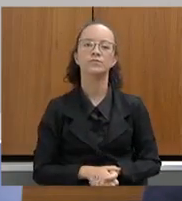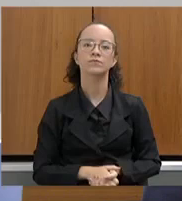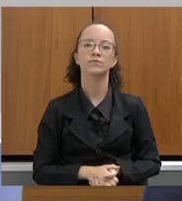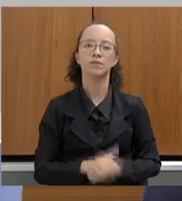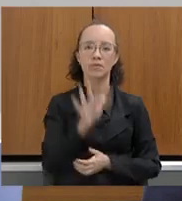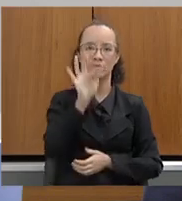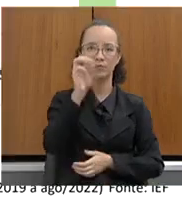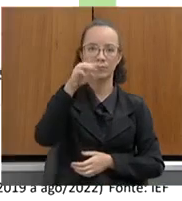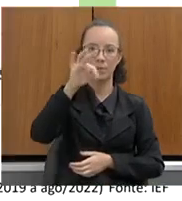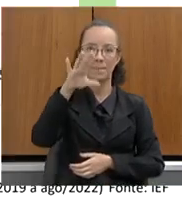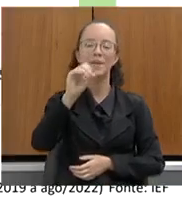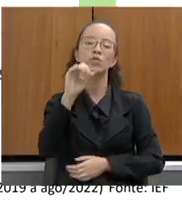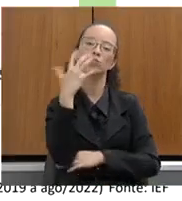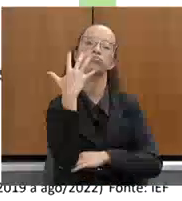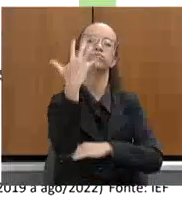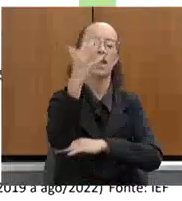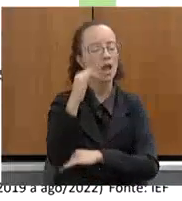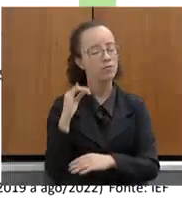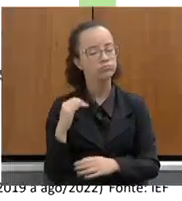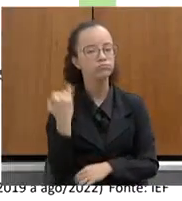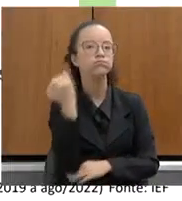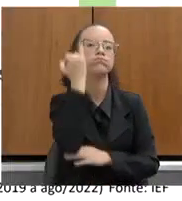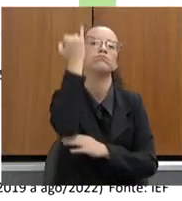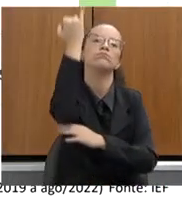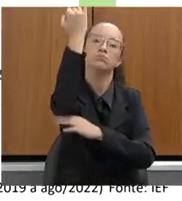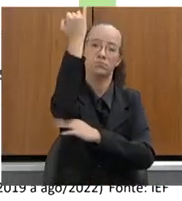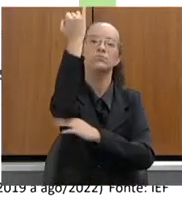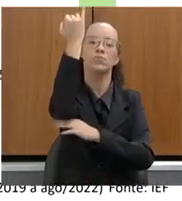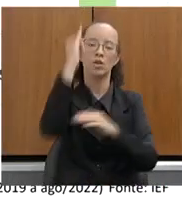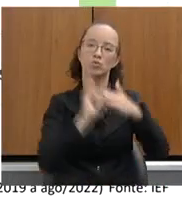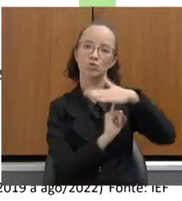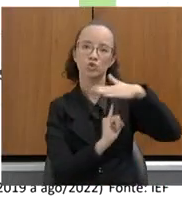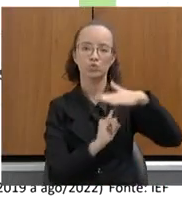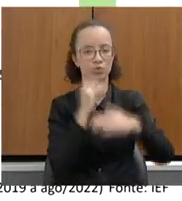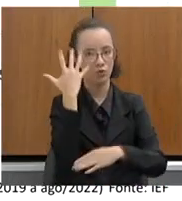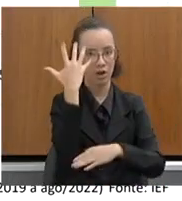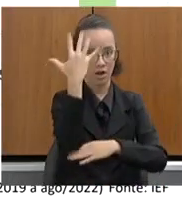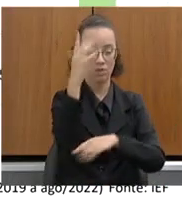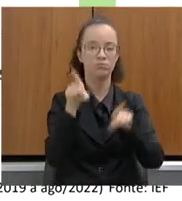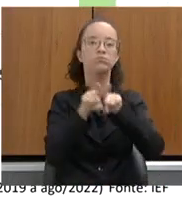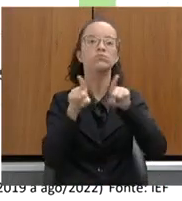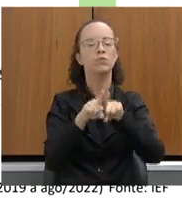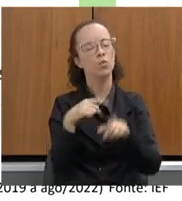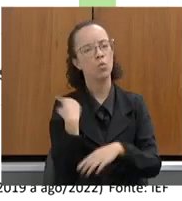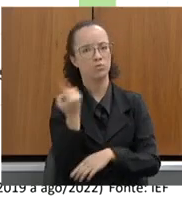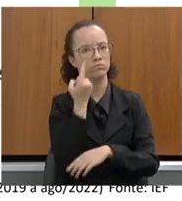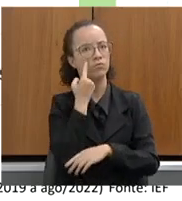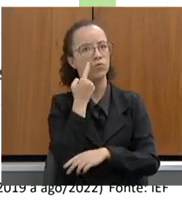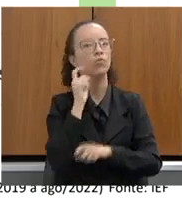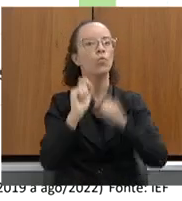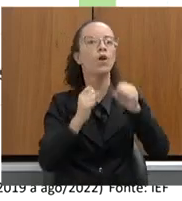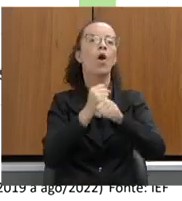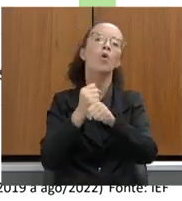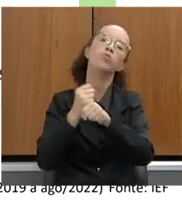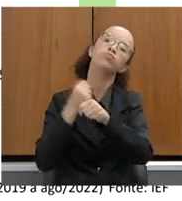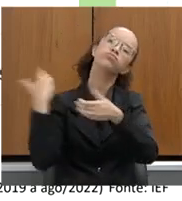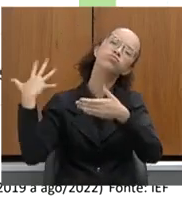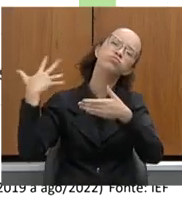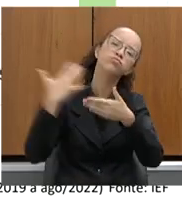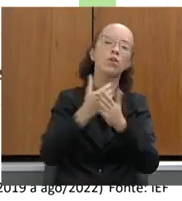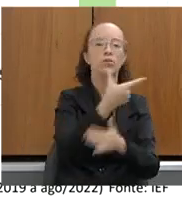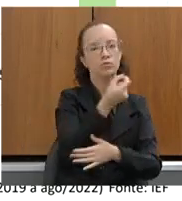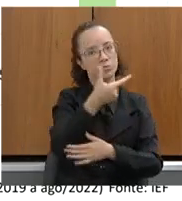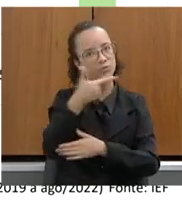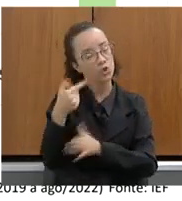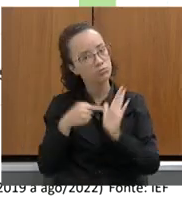florestal, uma alteração importante do Instituto Estadual de Florestas. Então, a gente pode ver os últimos anos, e 2022 se